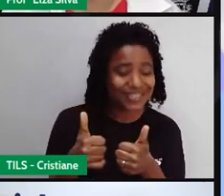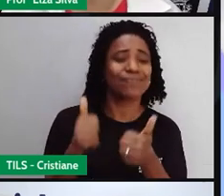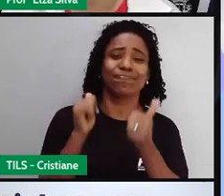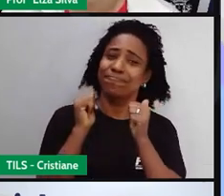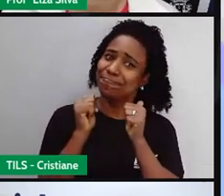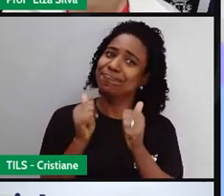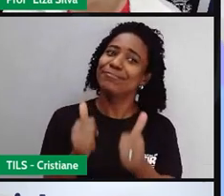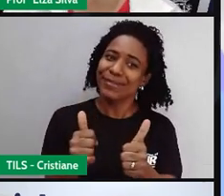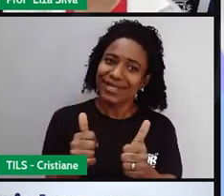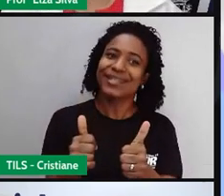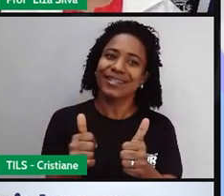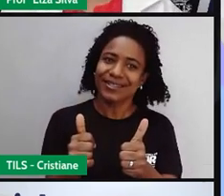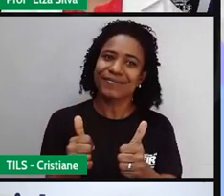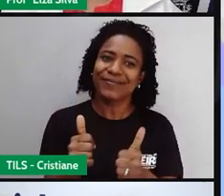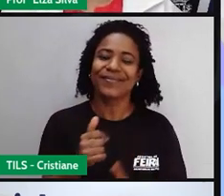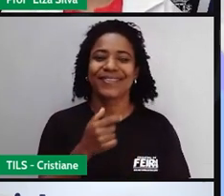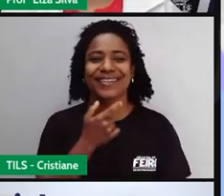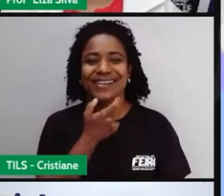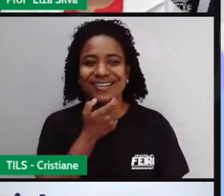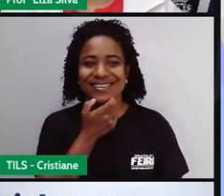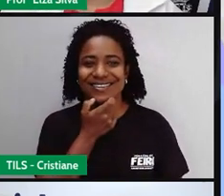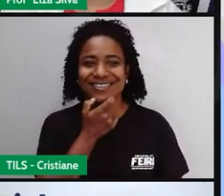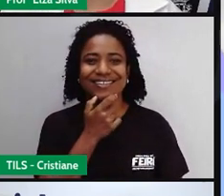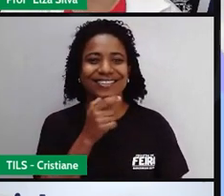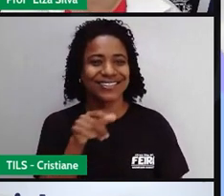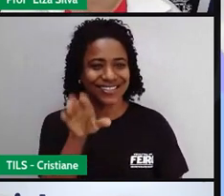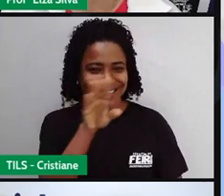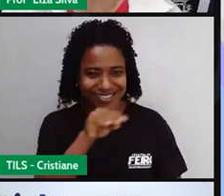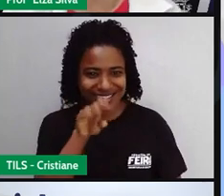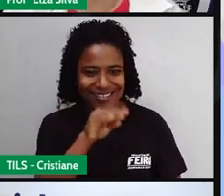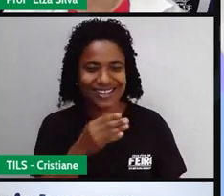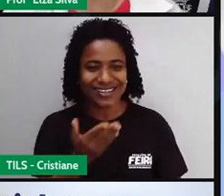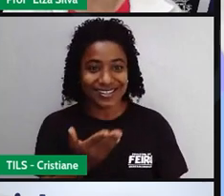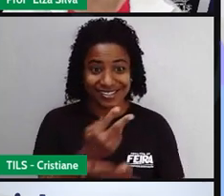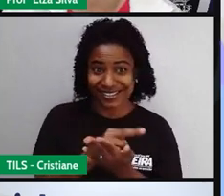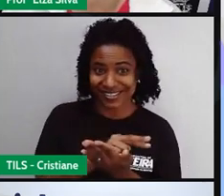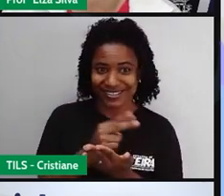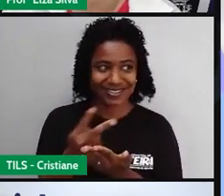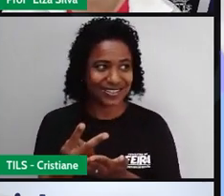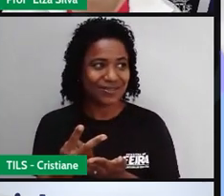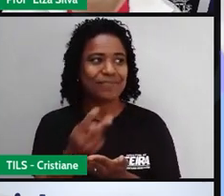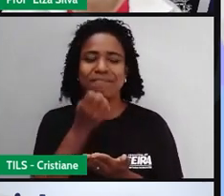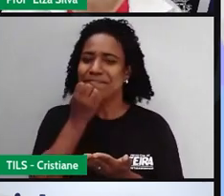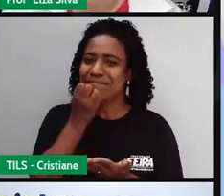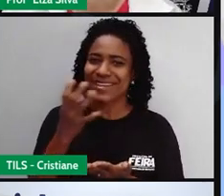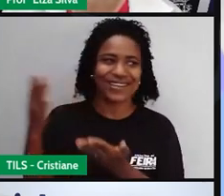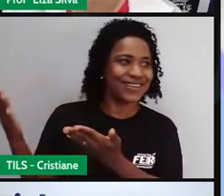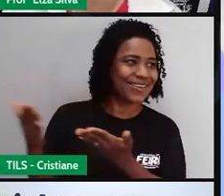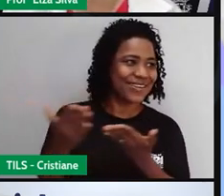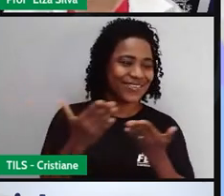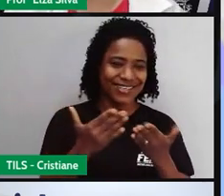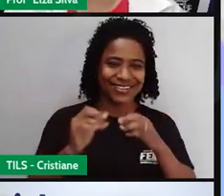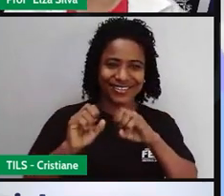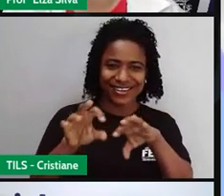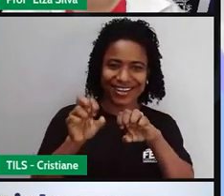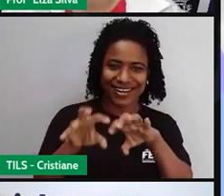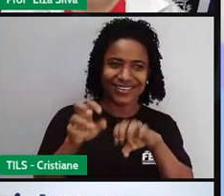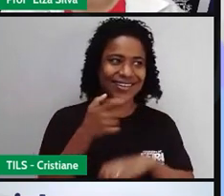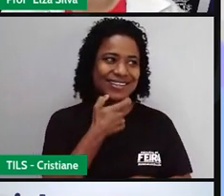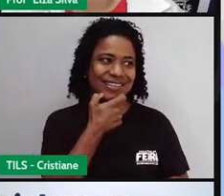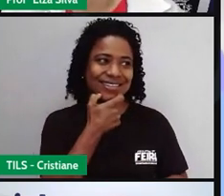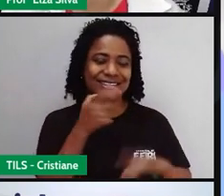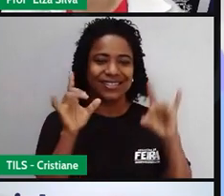nossa aula de inglês. Muito especial.